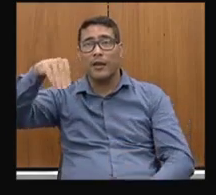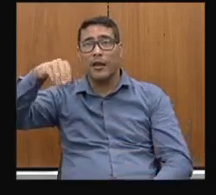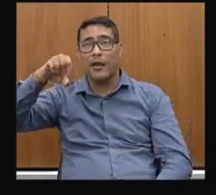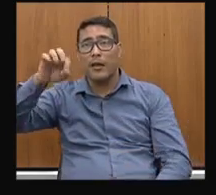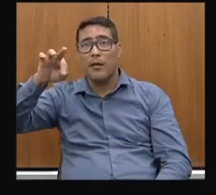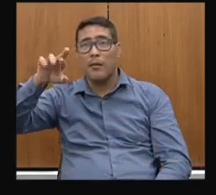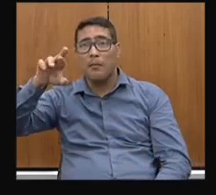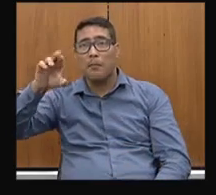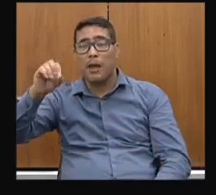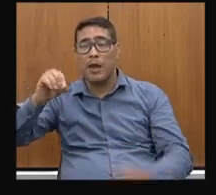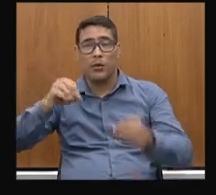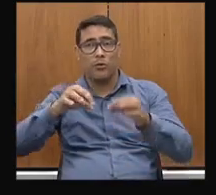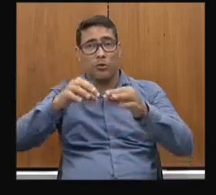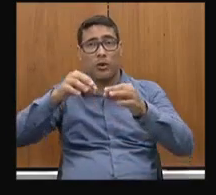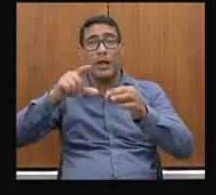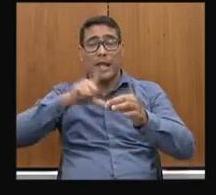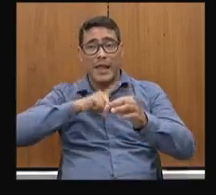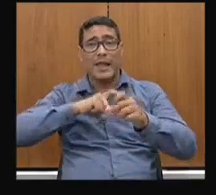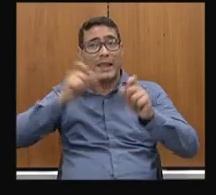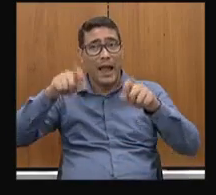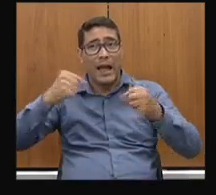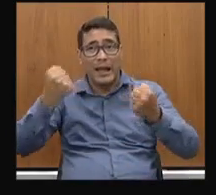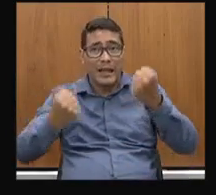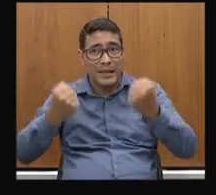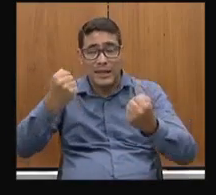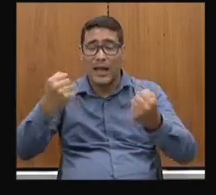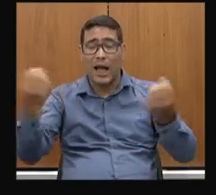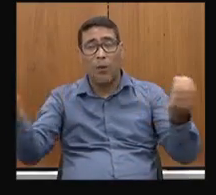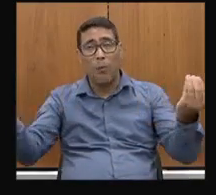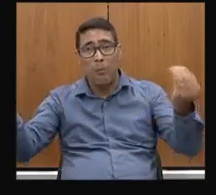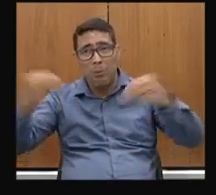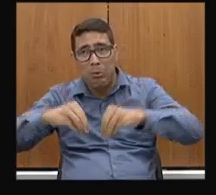Cabe carros dentro. Eu não estou aqui